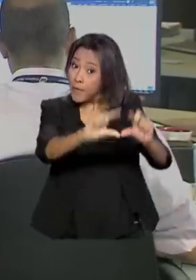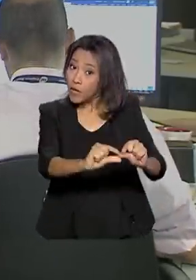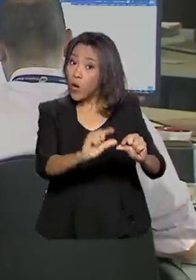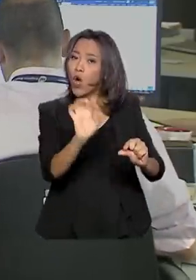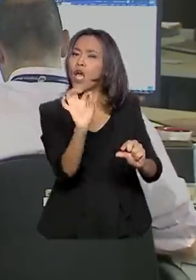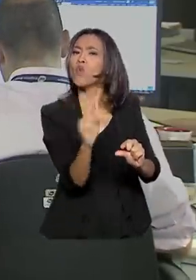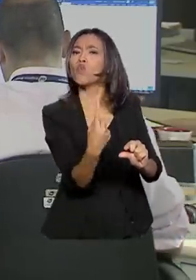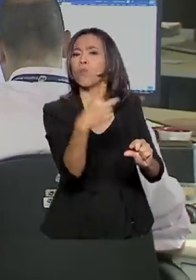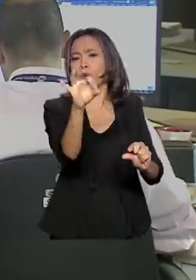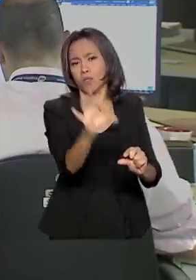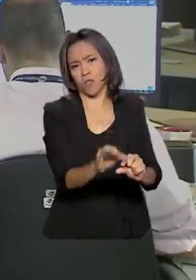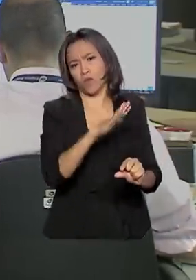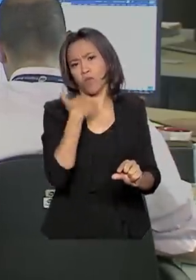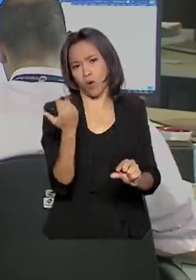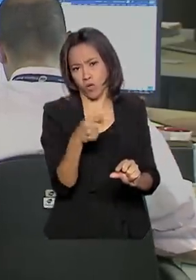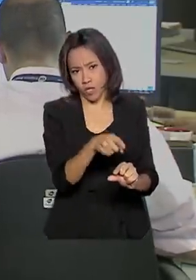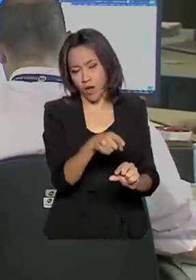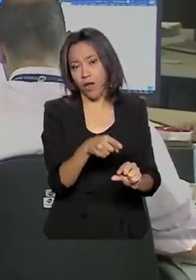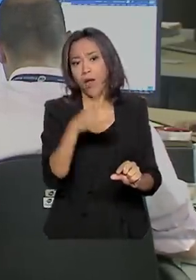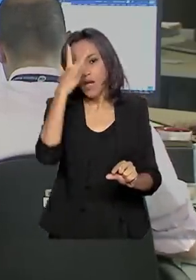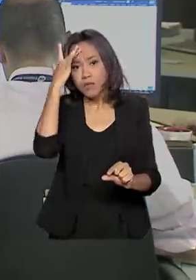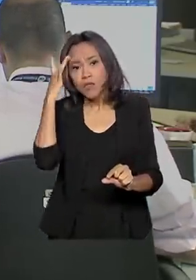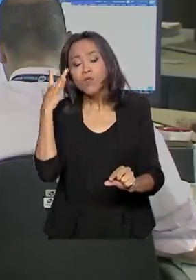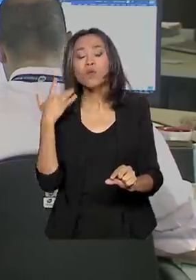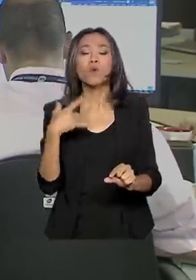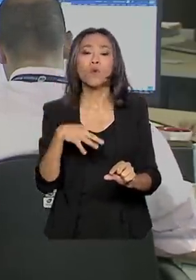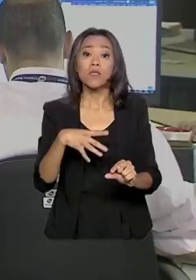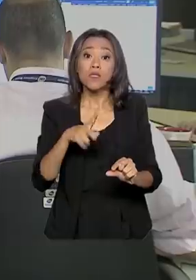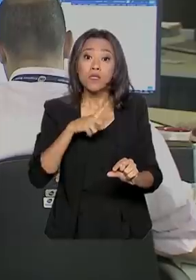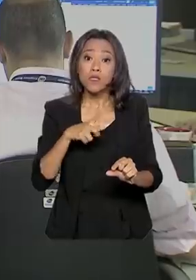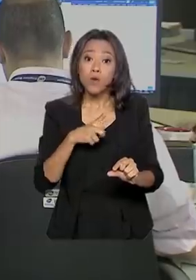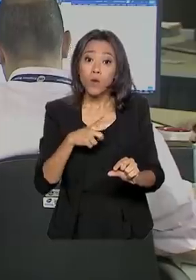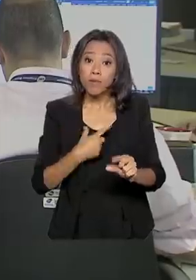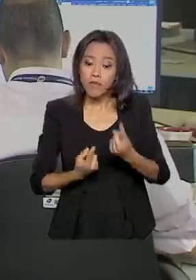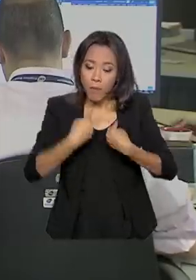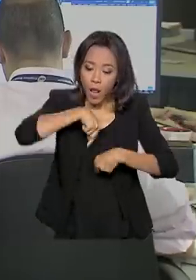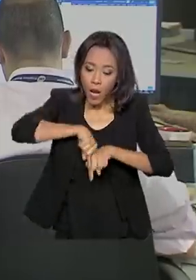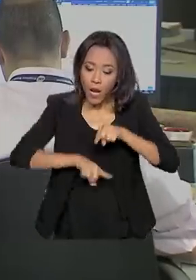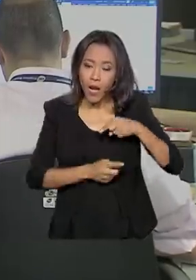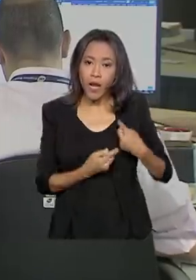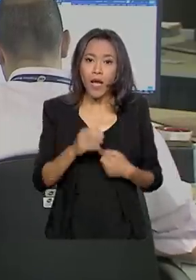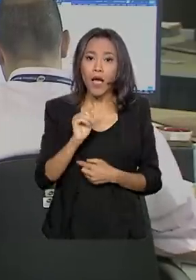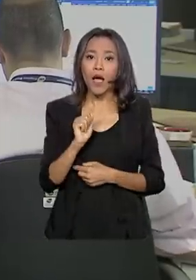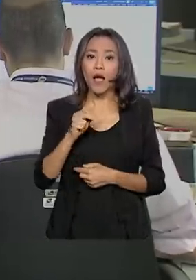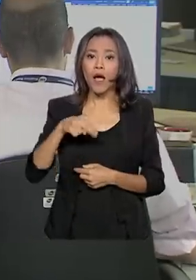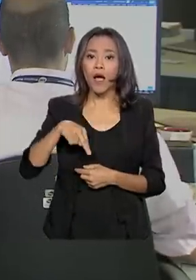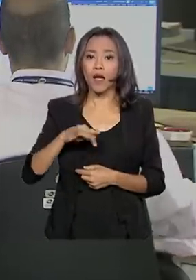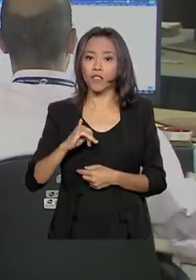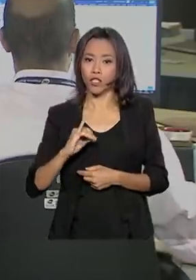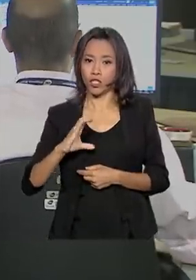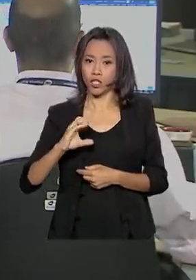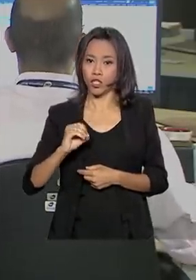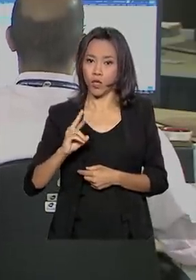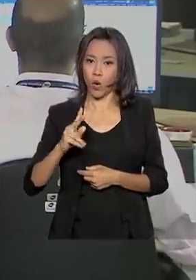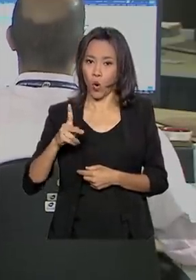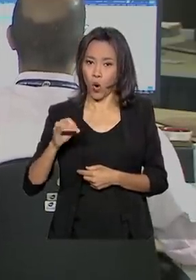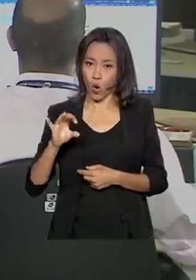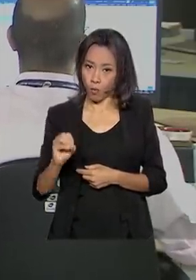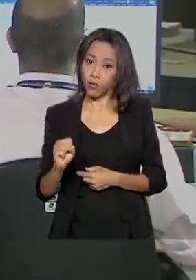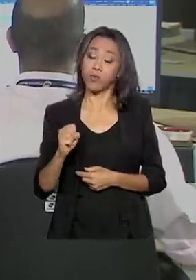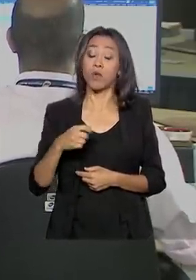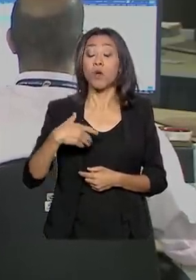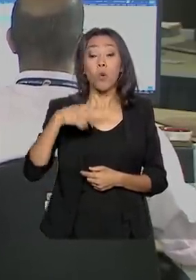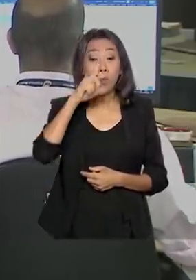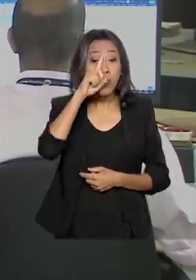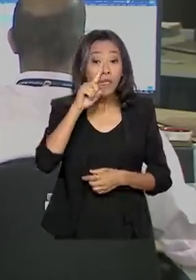1%, já que as pessoas começam a desenvolver anticorpos contra a doença. Os grupos de maior risco são adultos, com 60